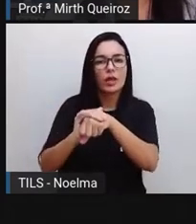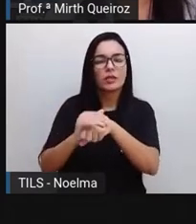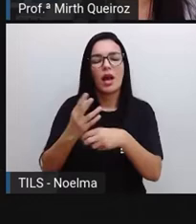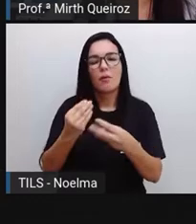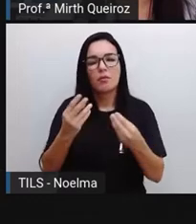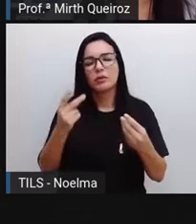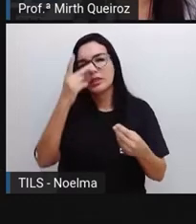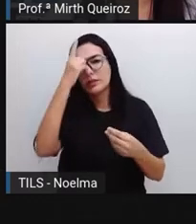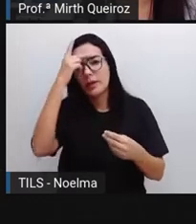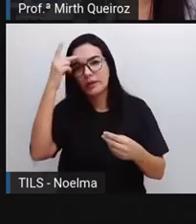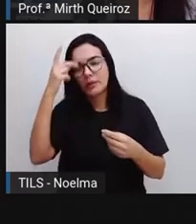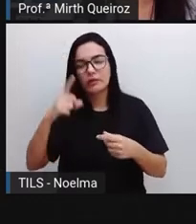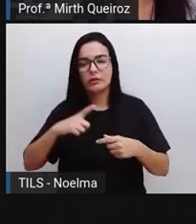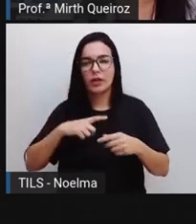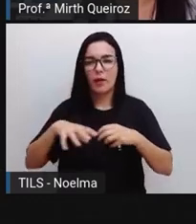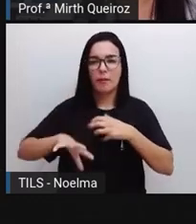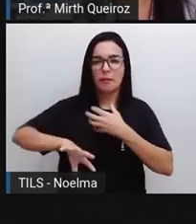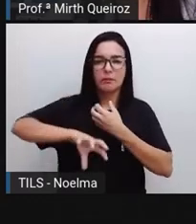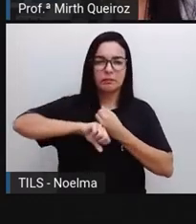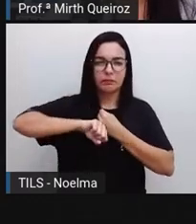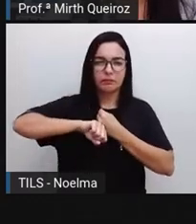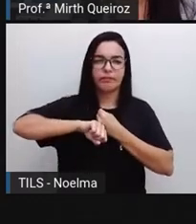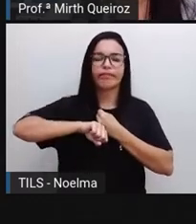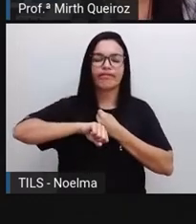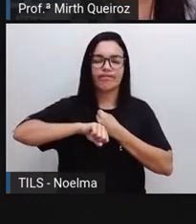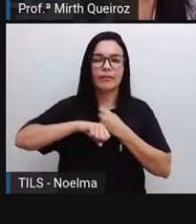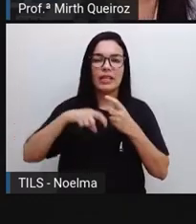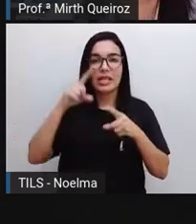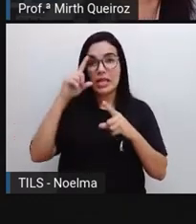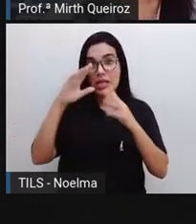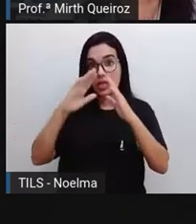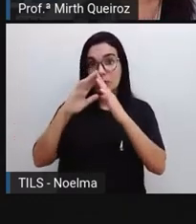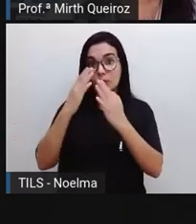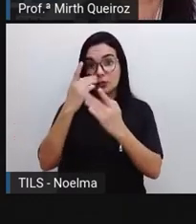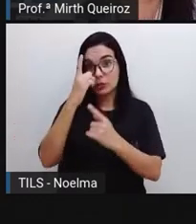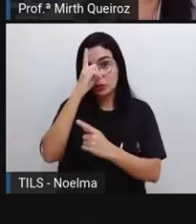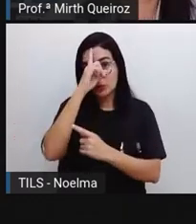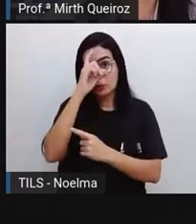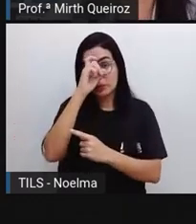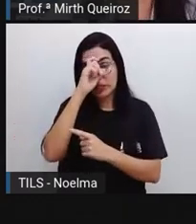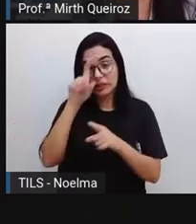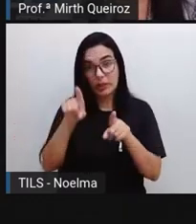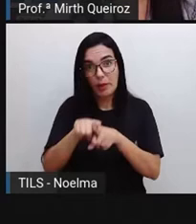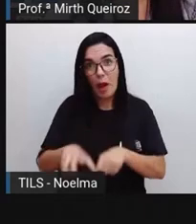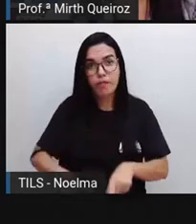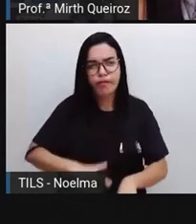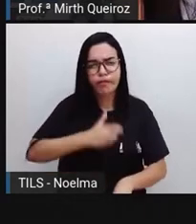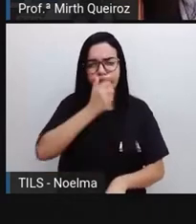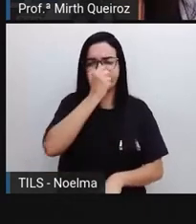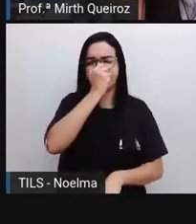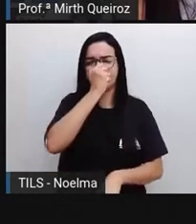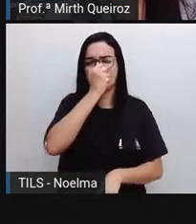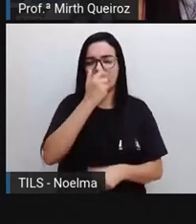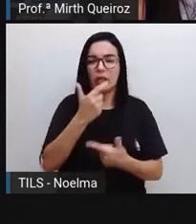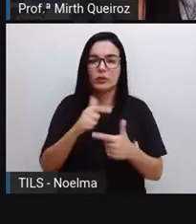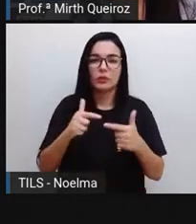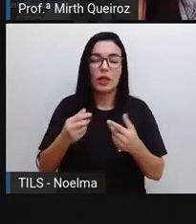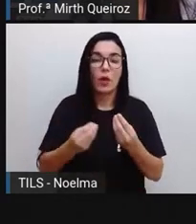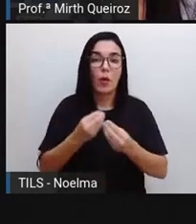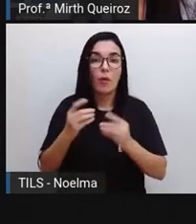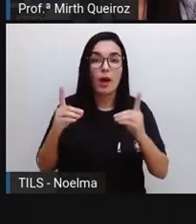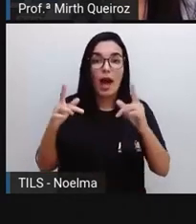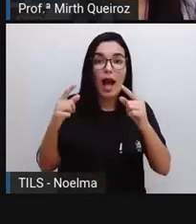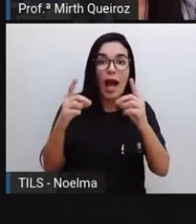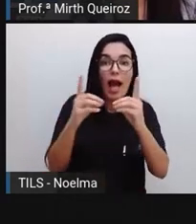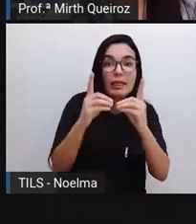quantidade de pessoas aí com essa doença, nossos hospitais super lotados, né, e assim não vai ter como atender todo